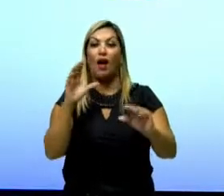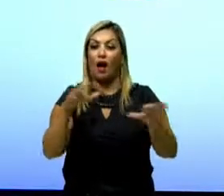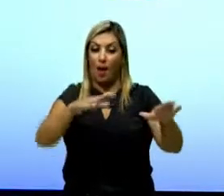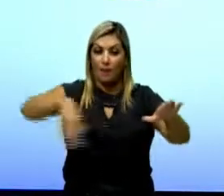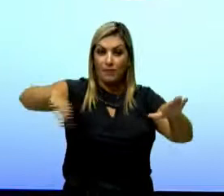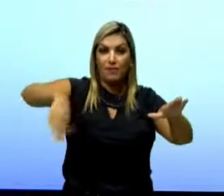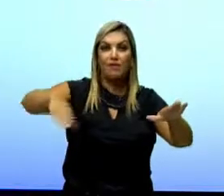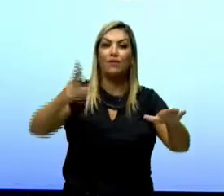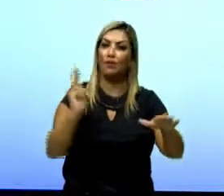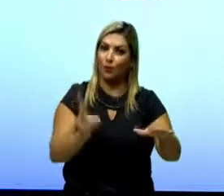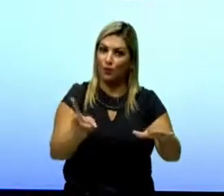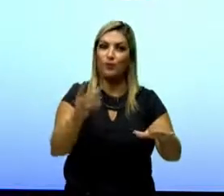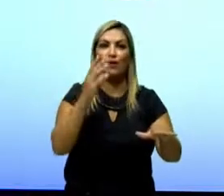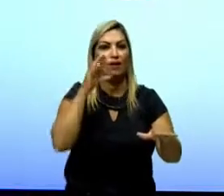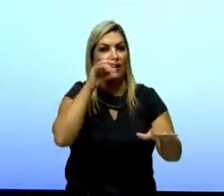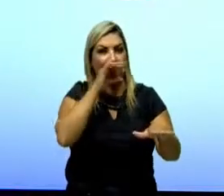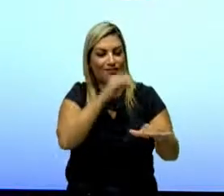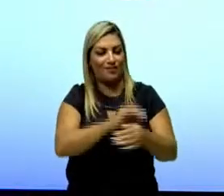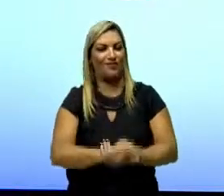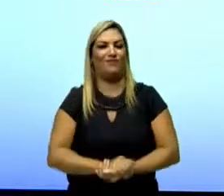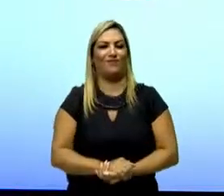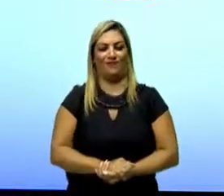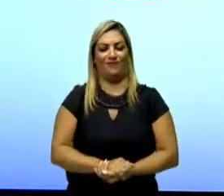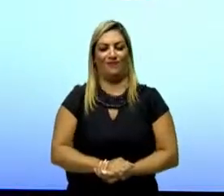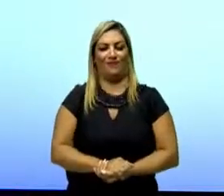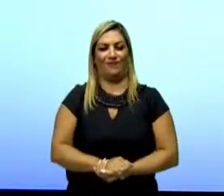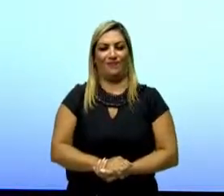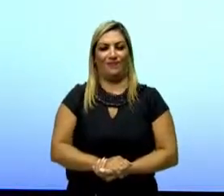conserva essa energia e continua quente.